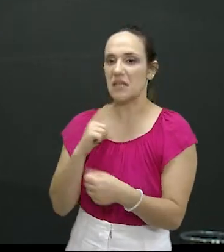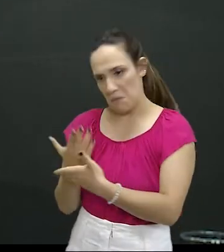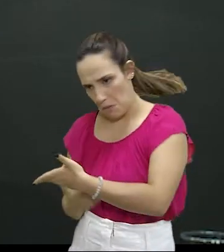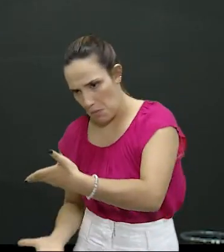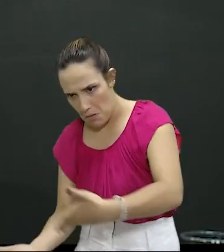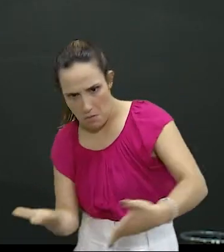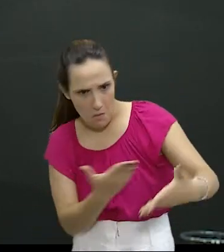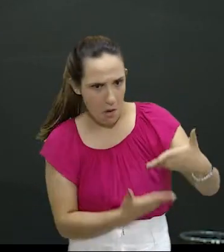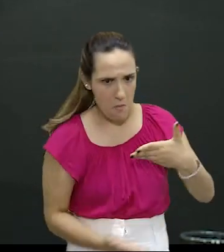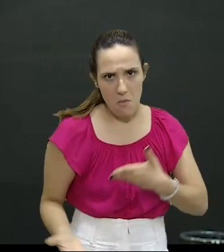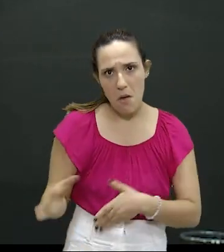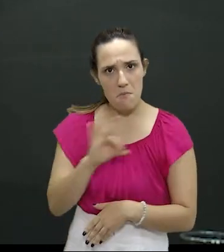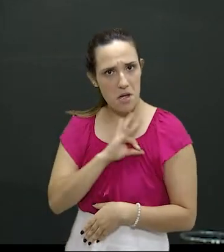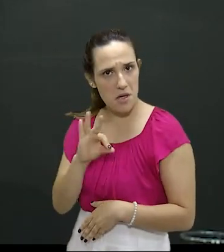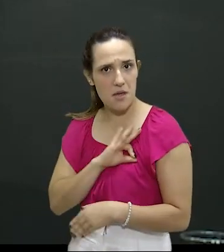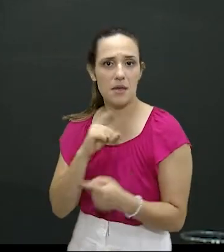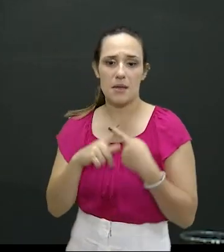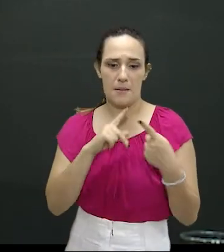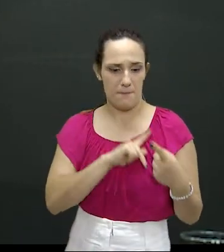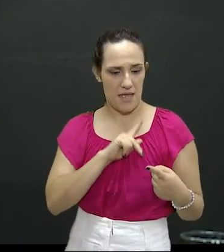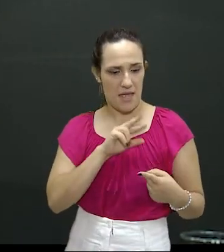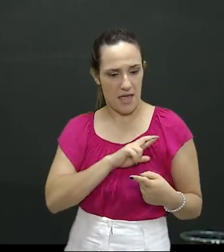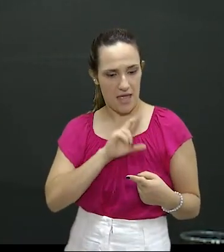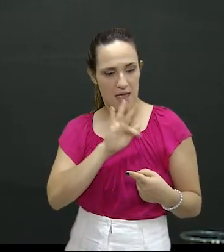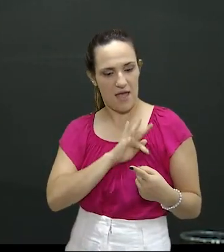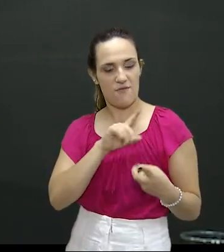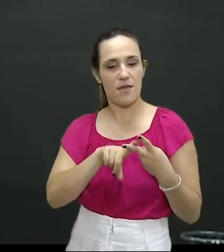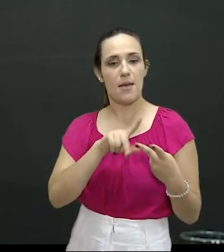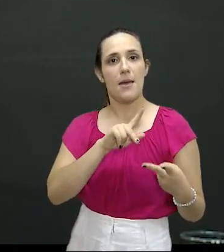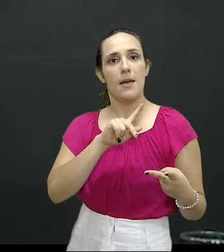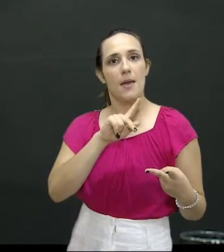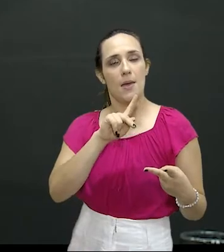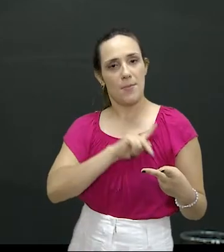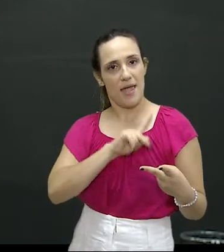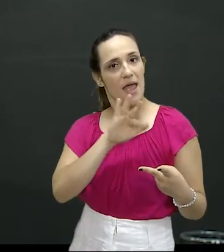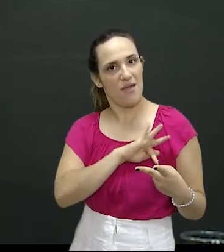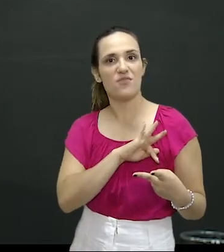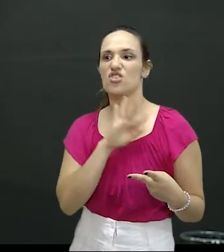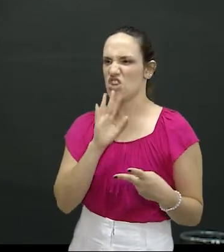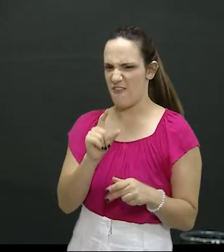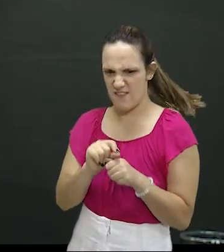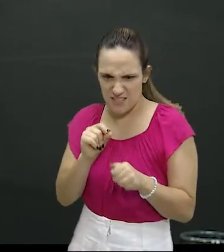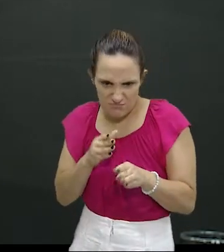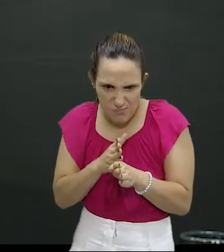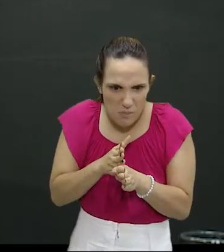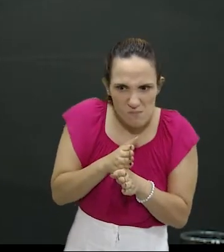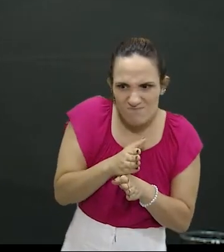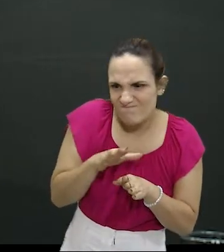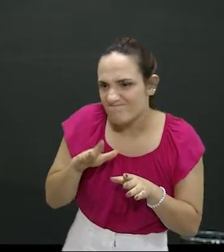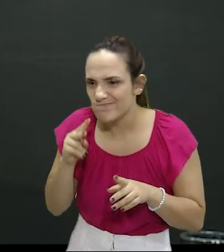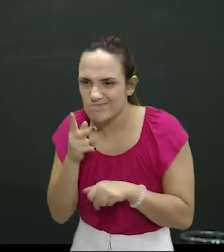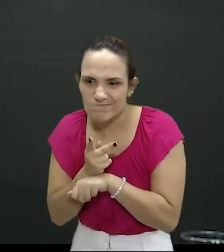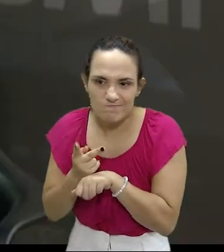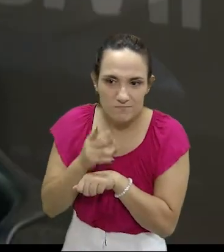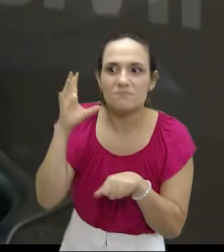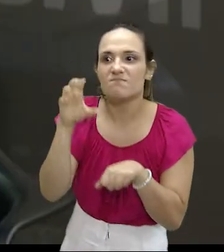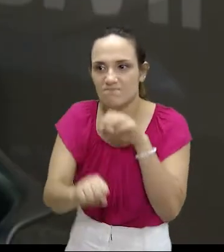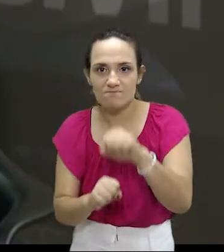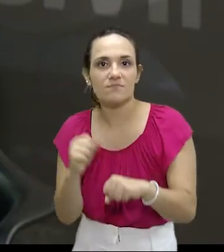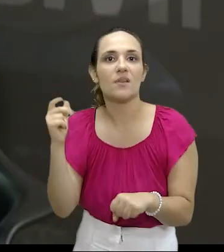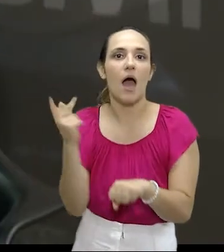segurança, principalmente a PRR e a PRF, já são acionadas, realizamos barreiras, e conseguimos recuperar vários automóveis.